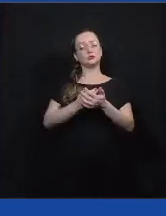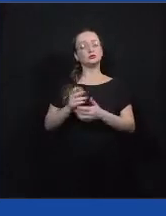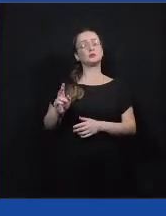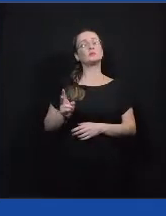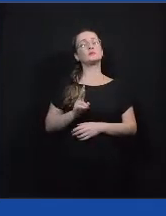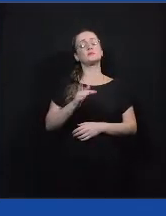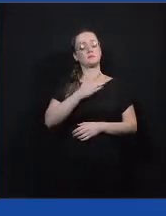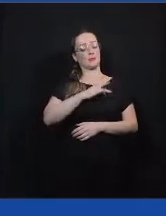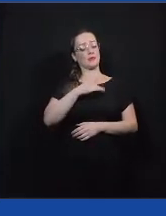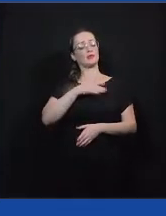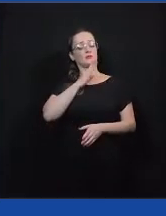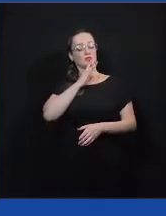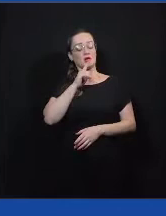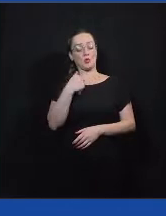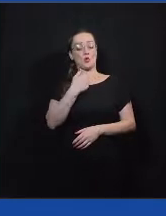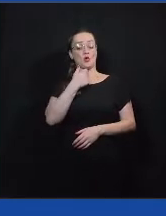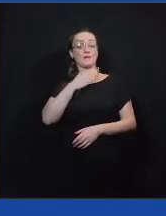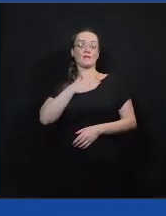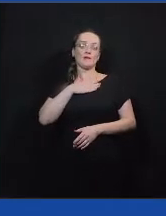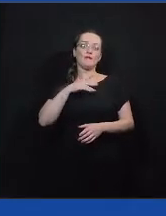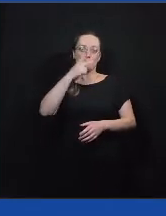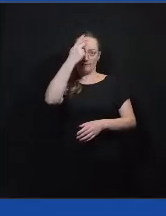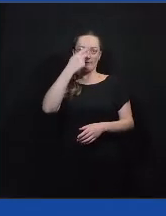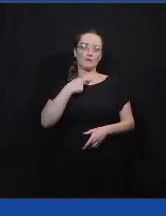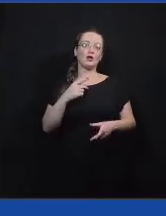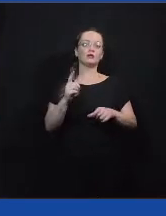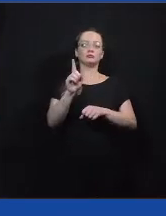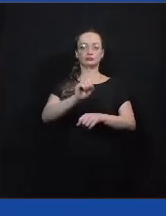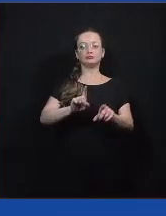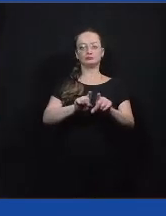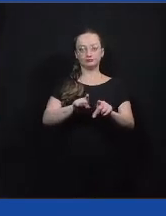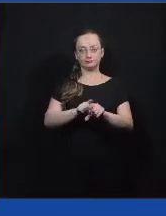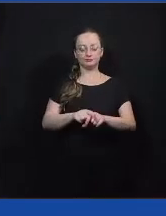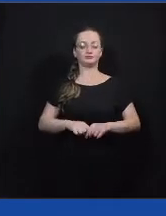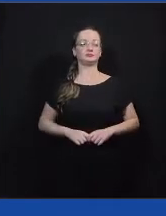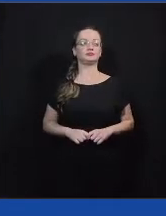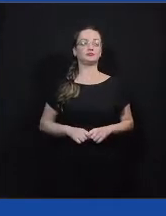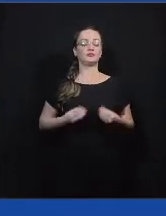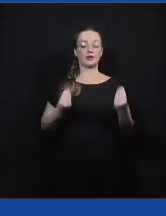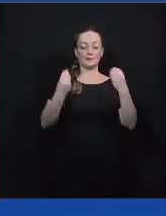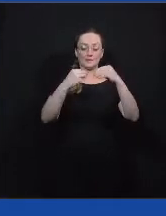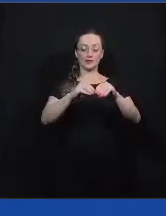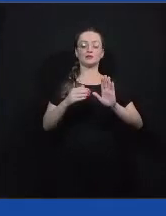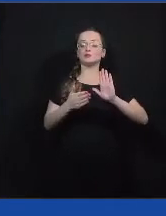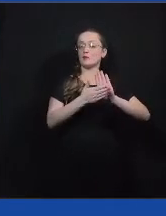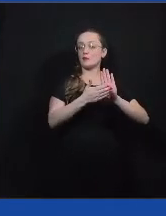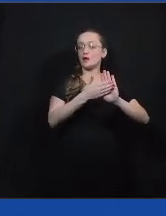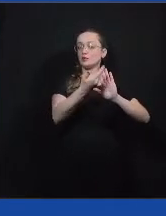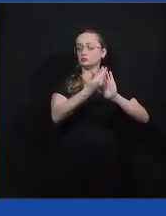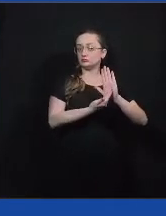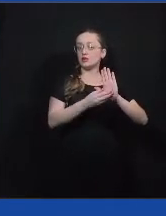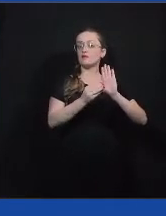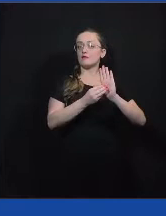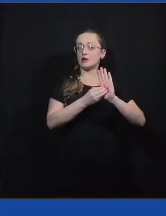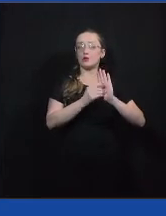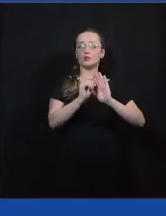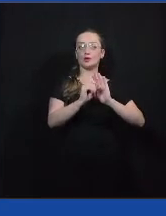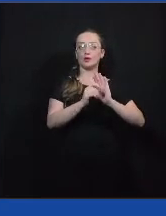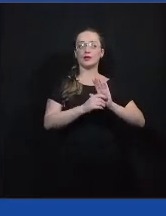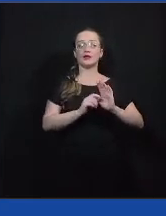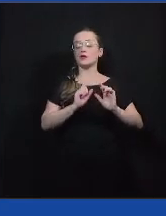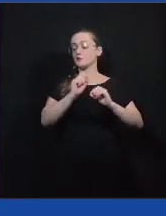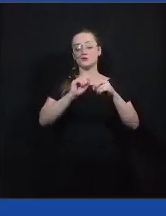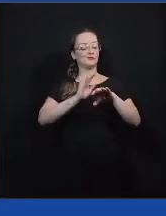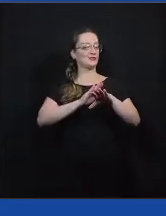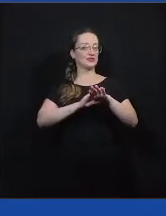nossos direitos também. E nisso a gente pode colocar em pauta o que não está sendo